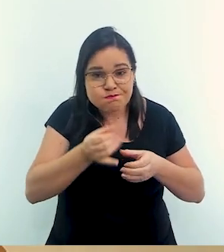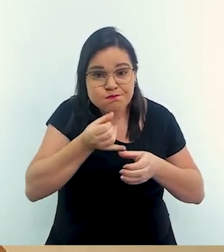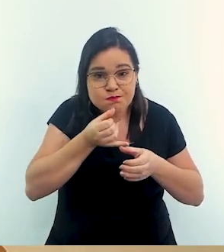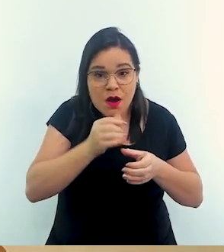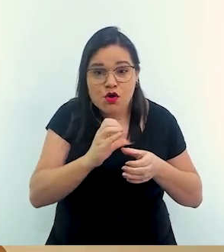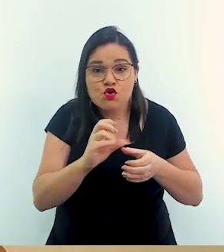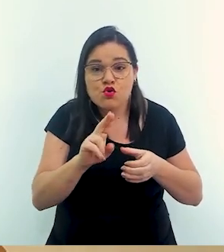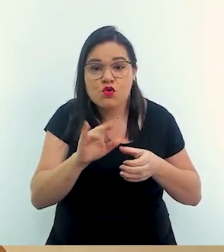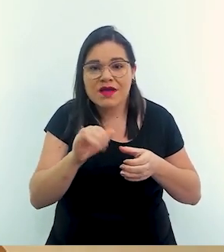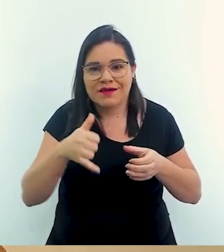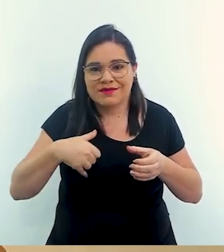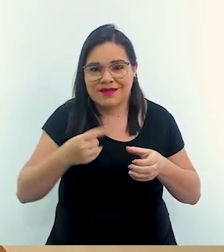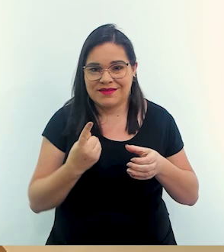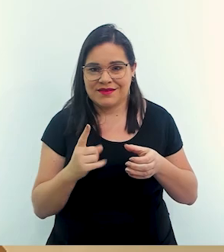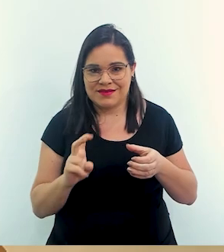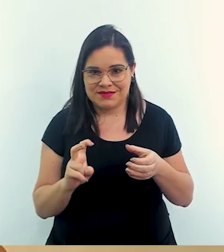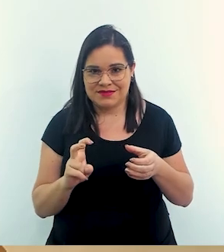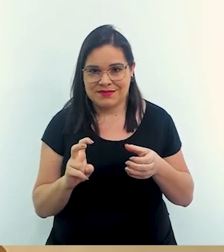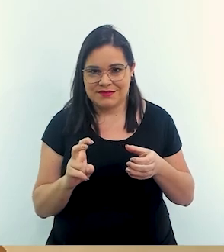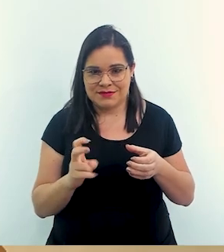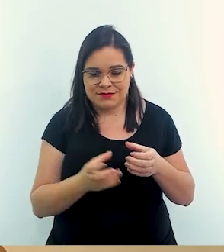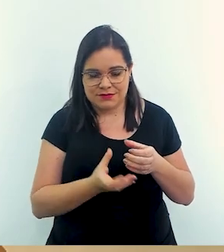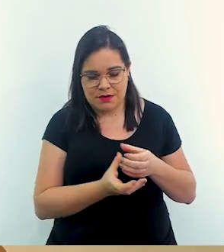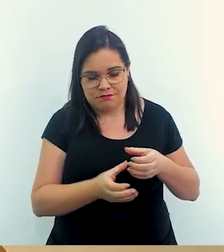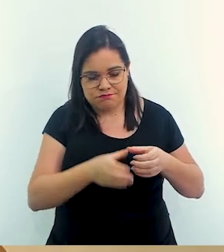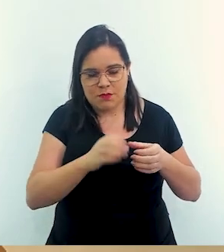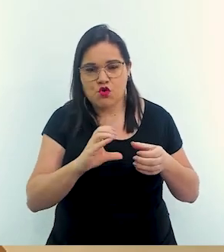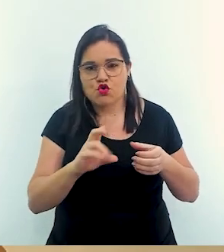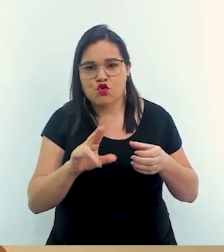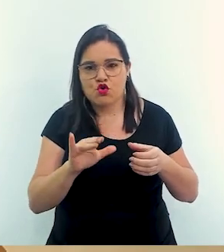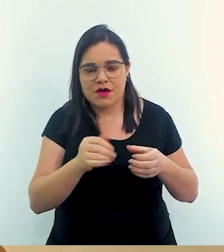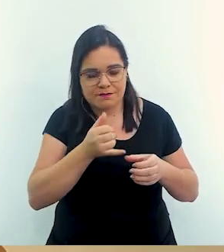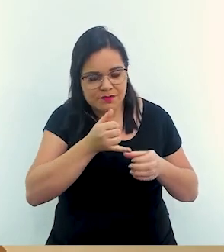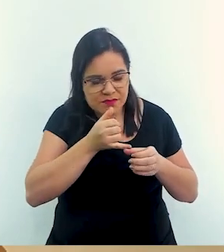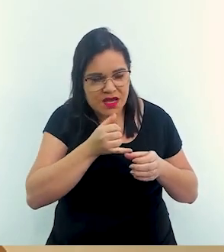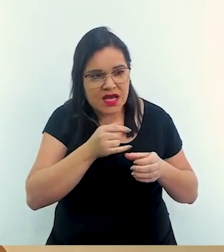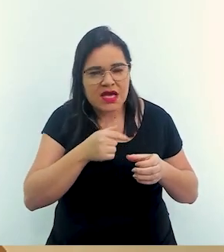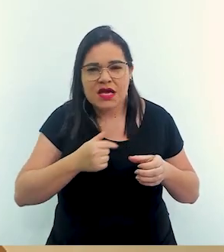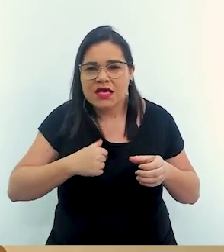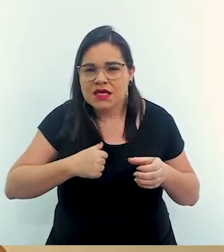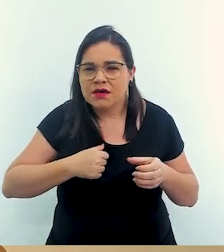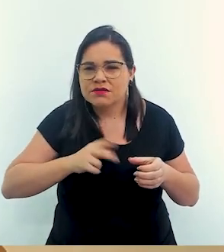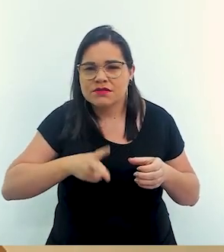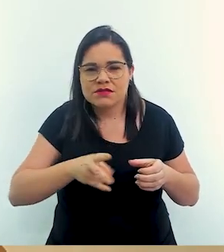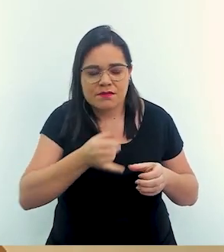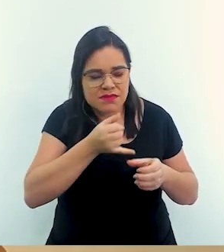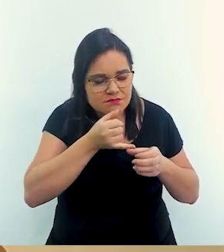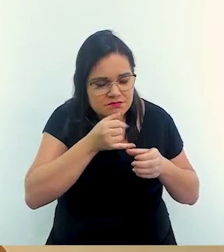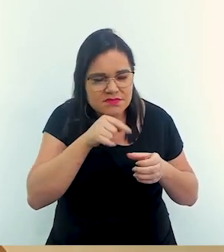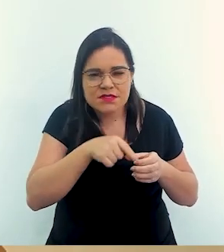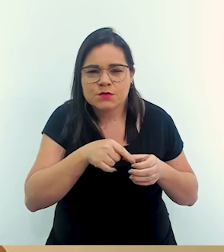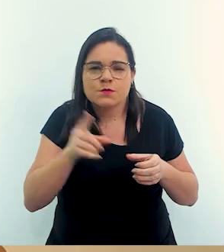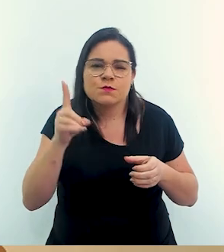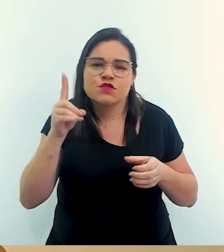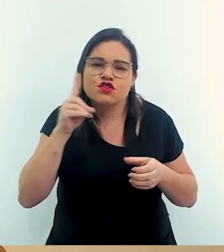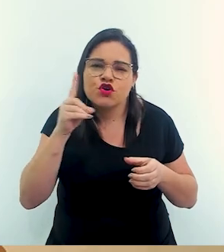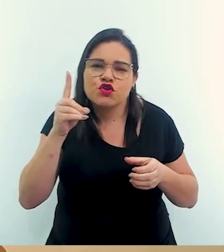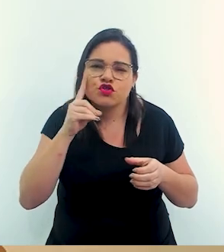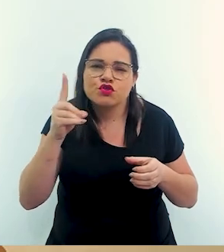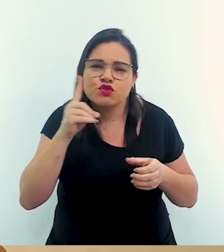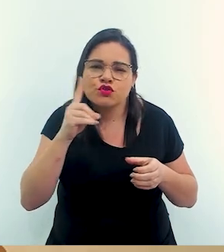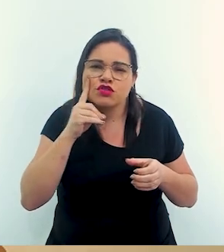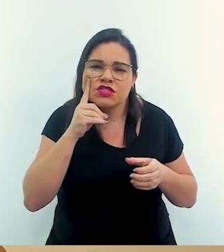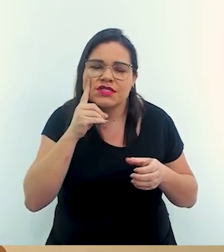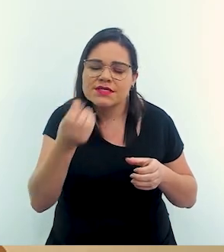com 15 anos de idade a cuia é quando eles tomam chimarrão sim e essa cuia e eu tomava chimarrão nessa cuia todos